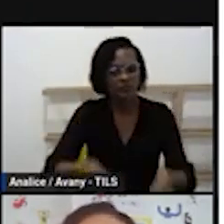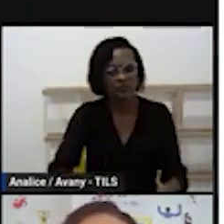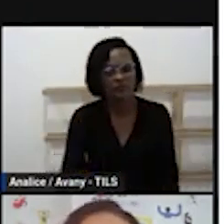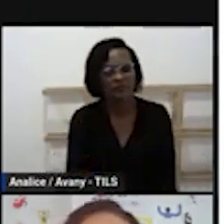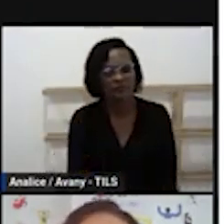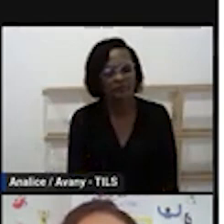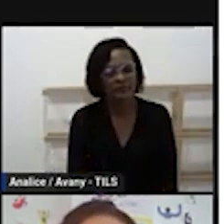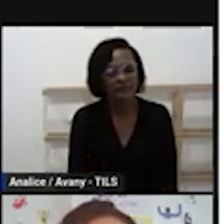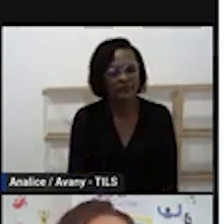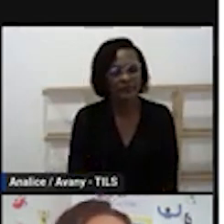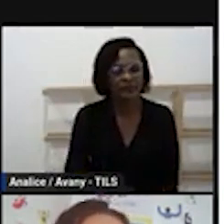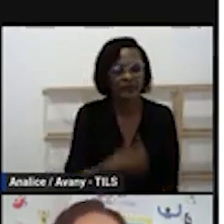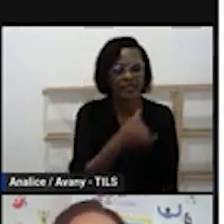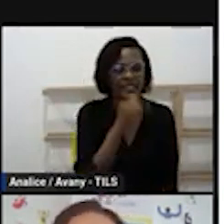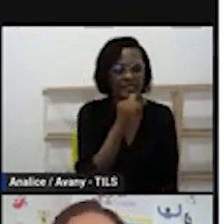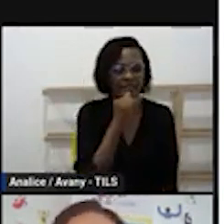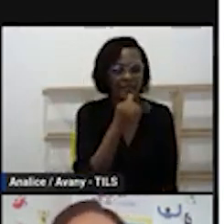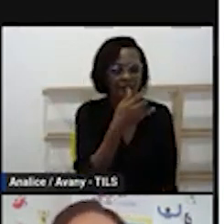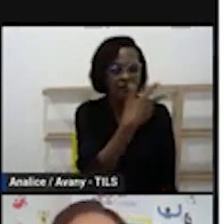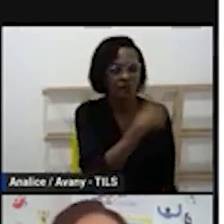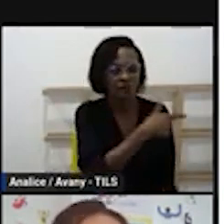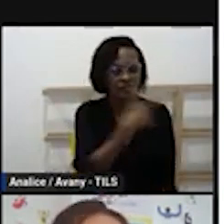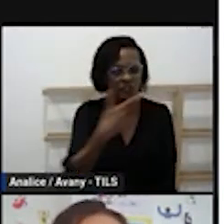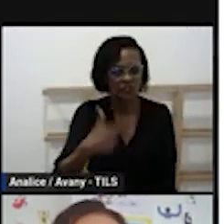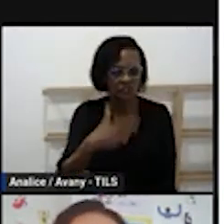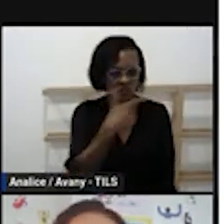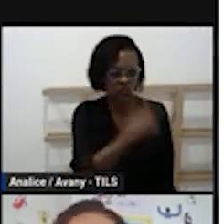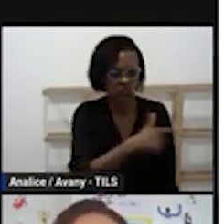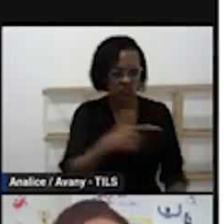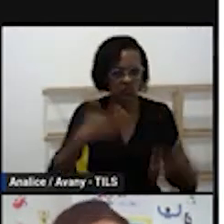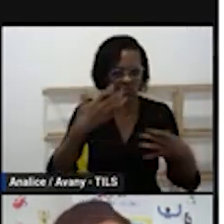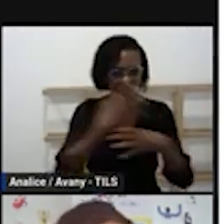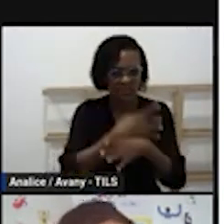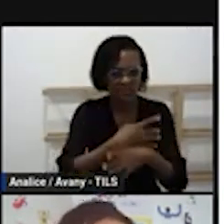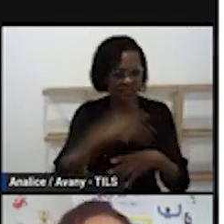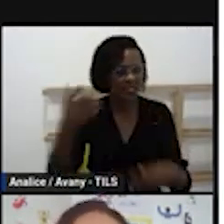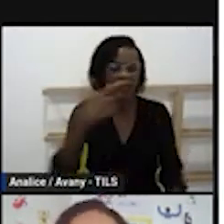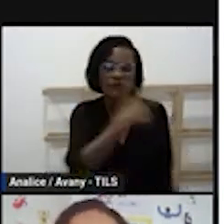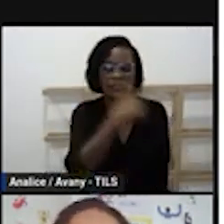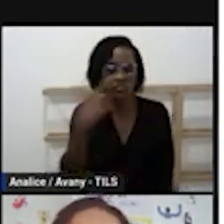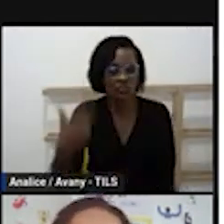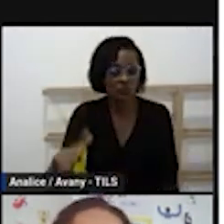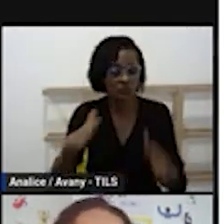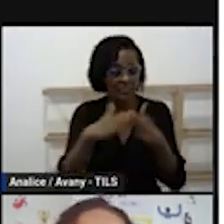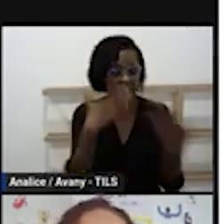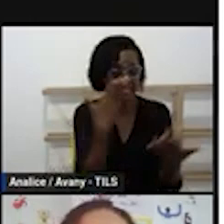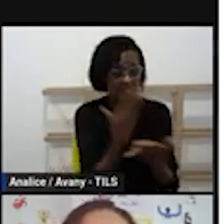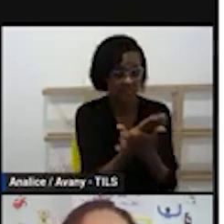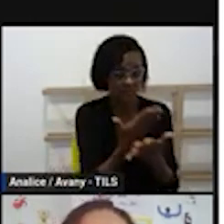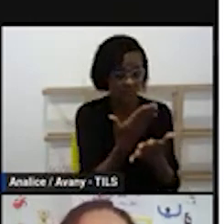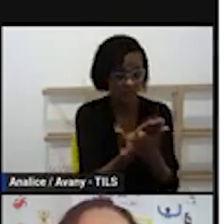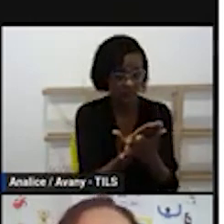22 escolas vão ser contempladas com a língua inglesa então a gente vai precisar na nossa rotina